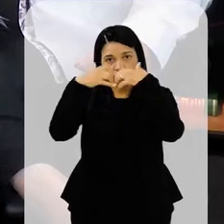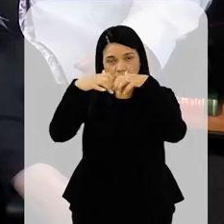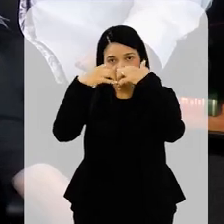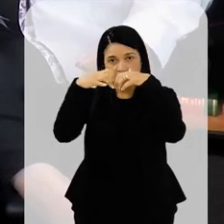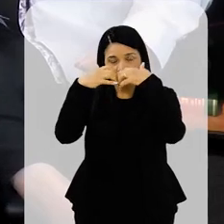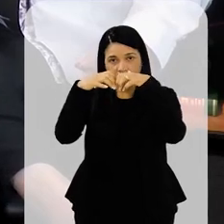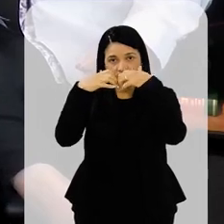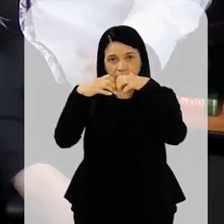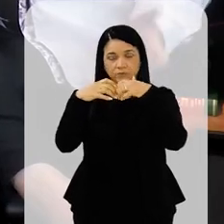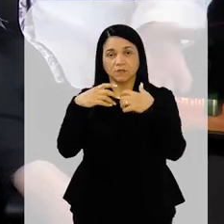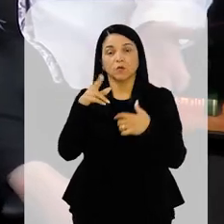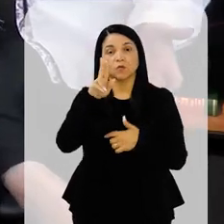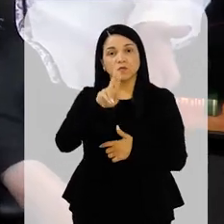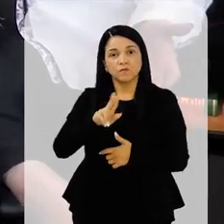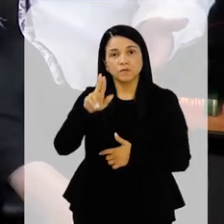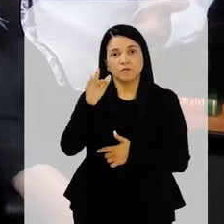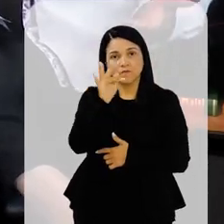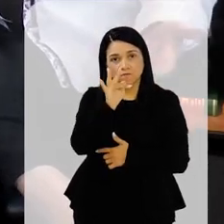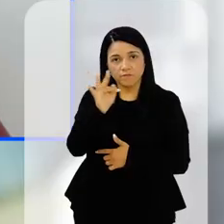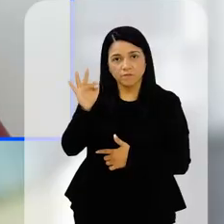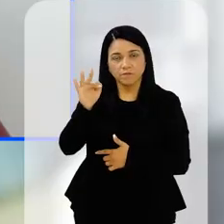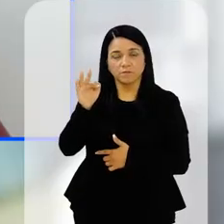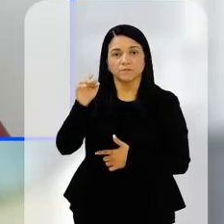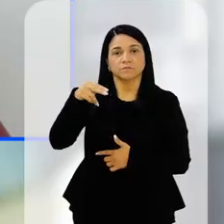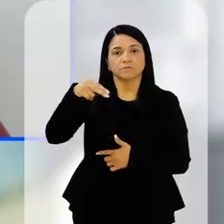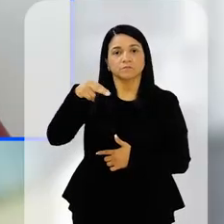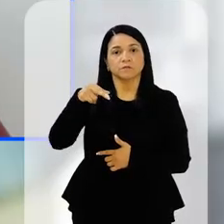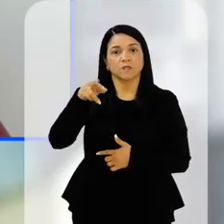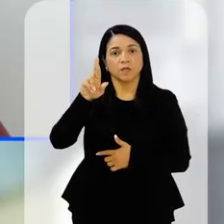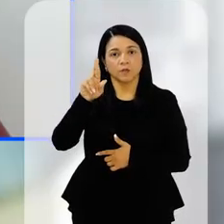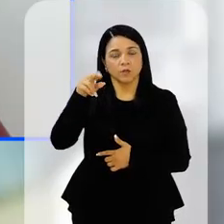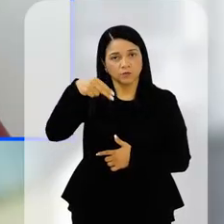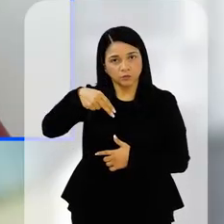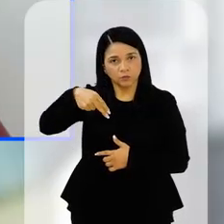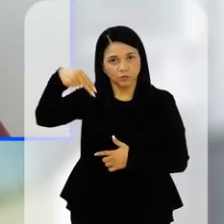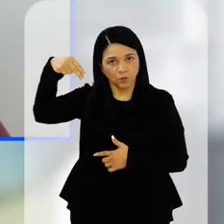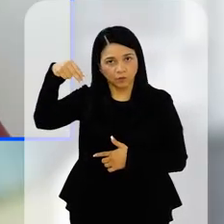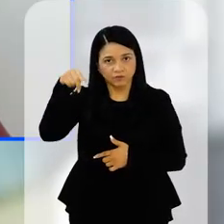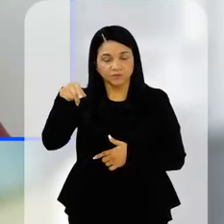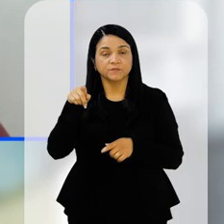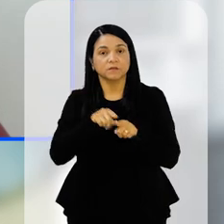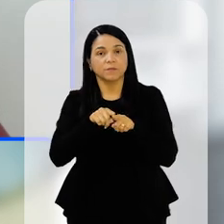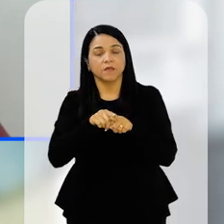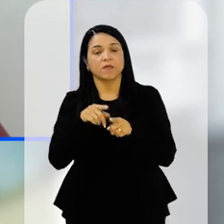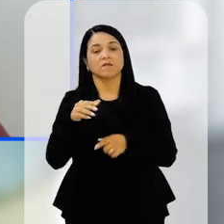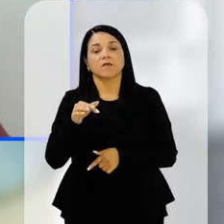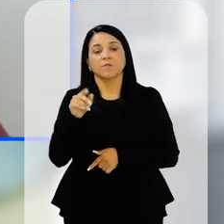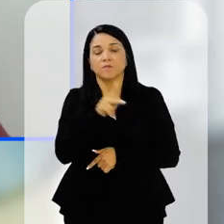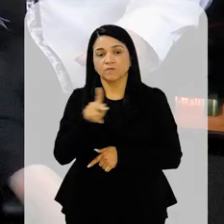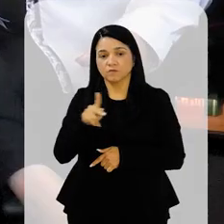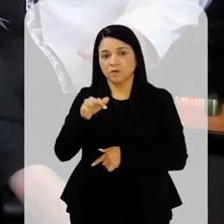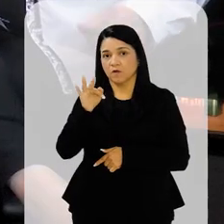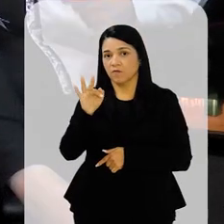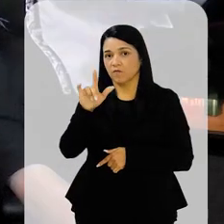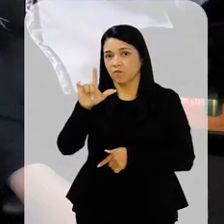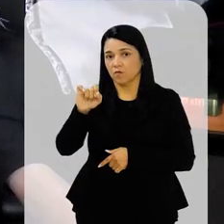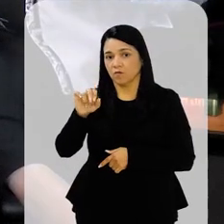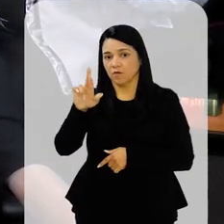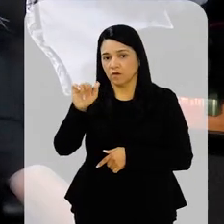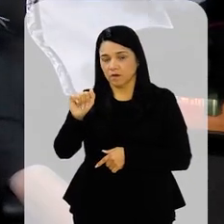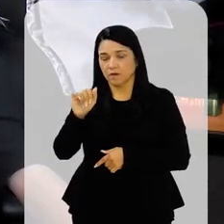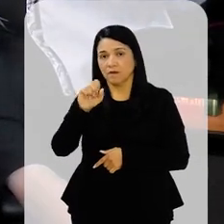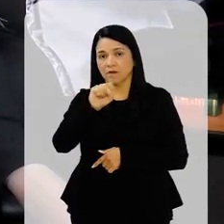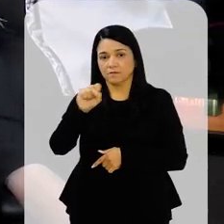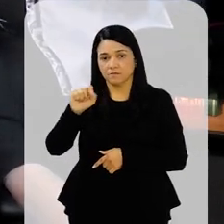Grande do Norte e a professora e mestranda em Neurociências, Flora Asaf, que é a responsável pela pesquisa sobre os